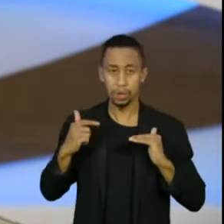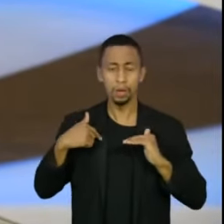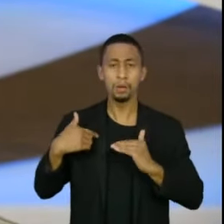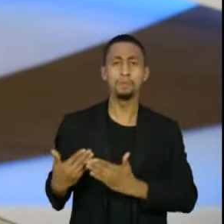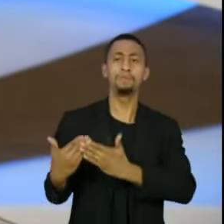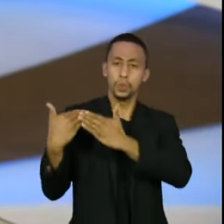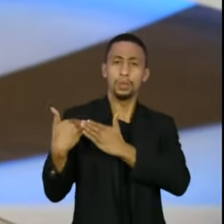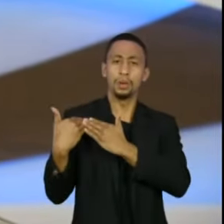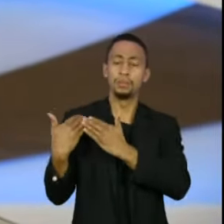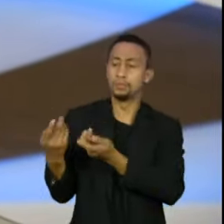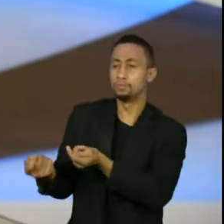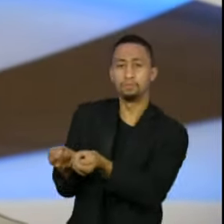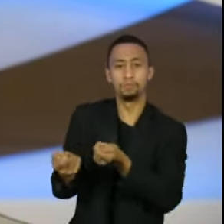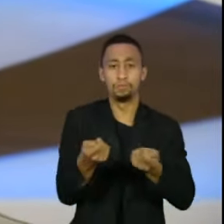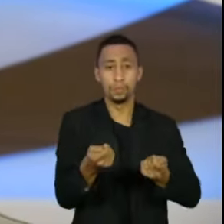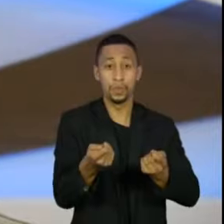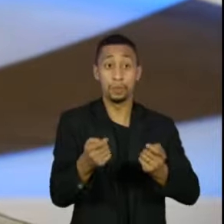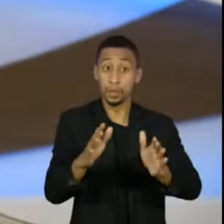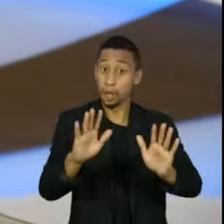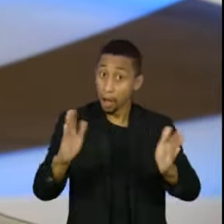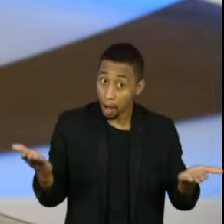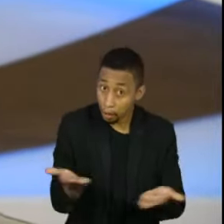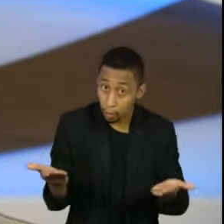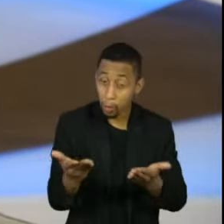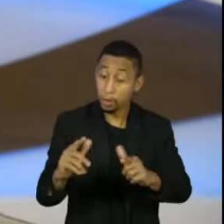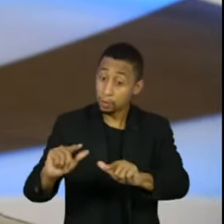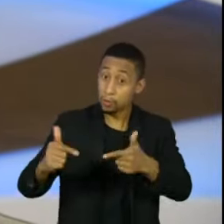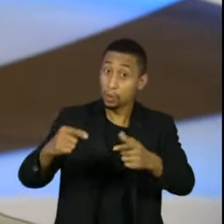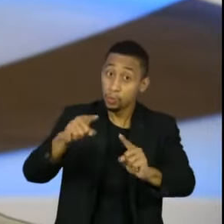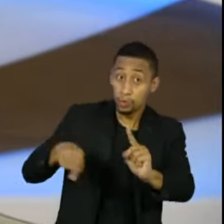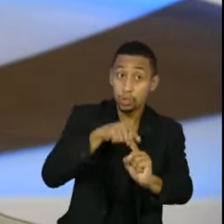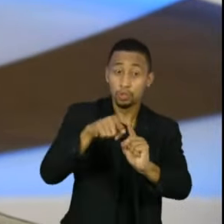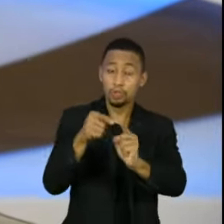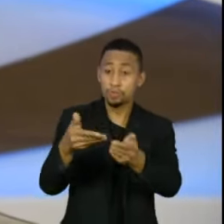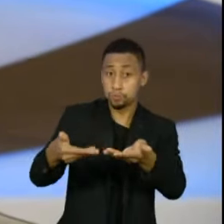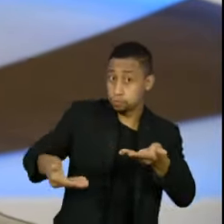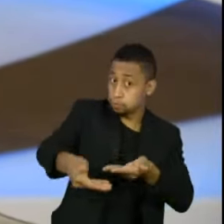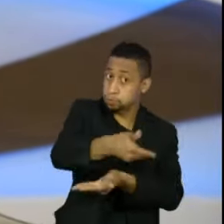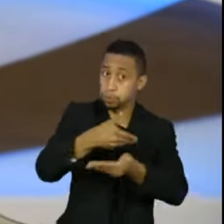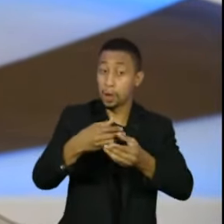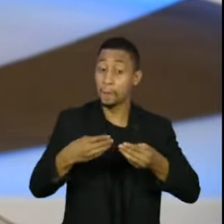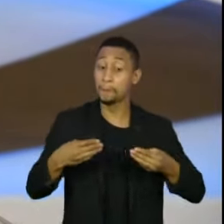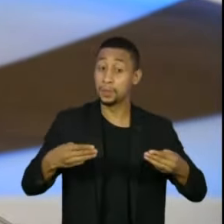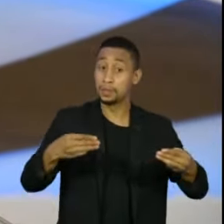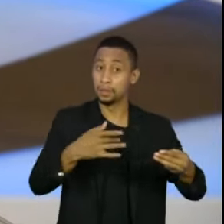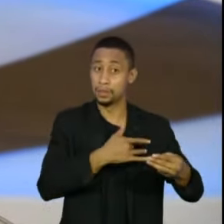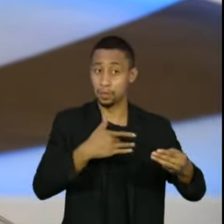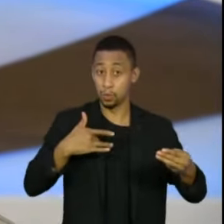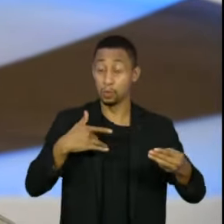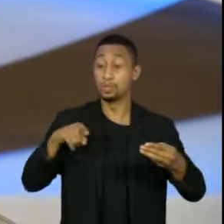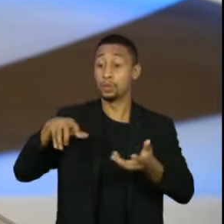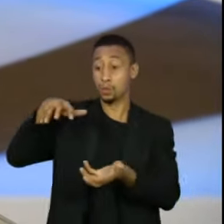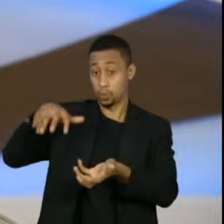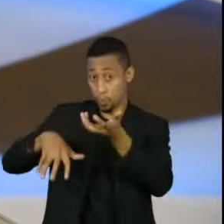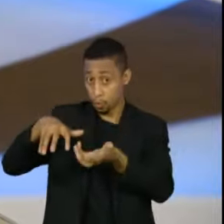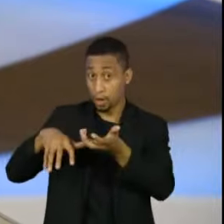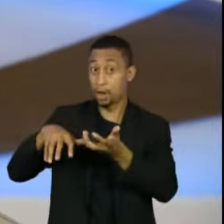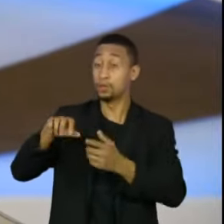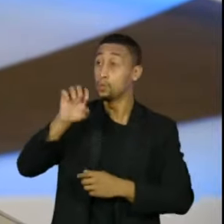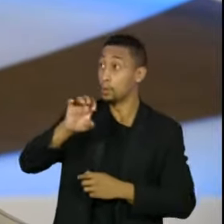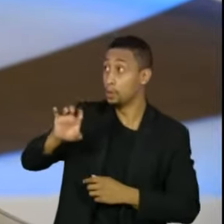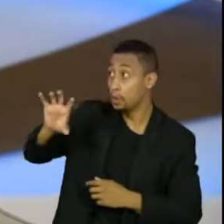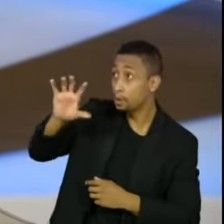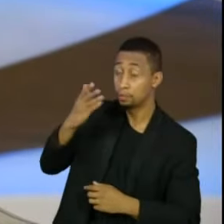buscando nesse momento, é ter um ambiente que seja propício, junto com o Ministério da Saúde e junto com o Congresso Nacional, junto com os